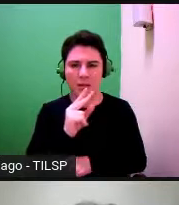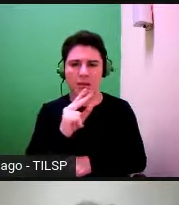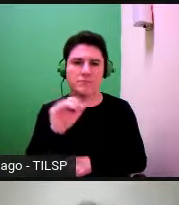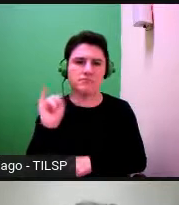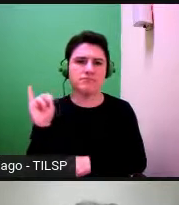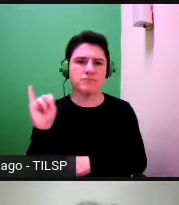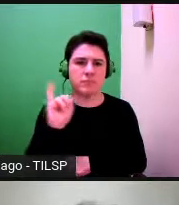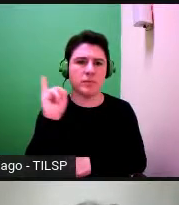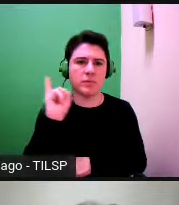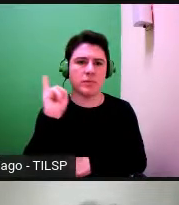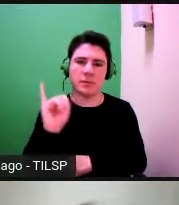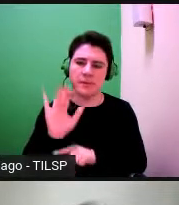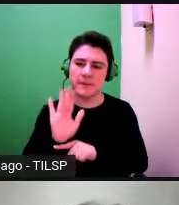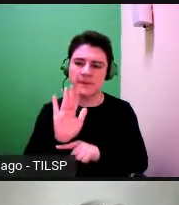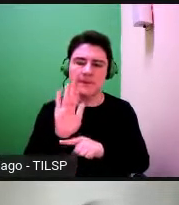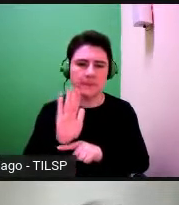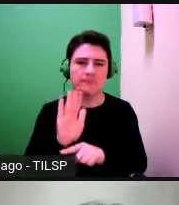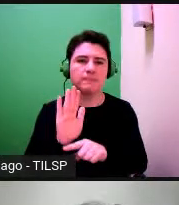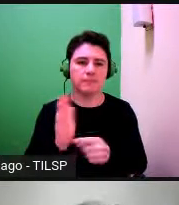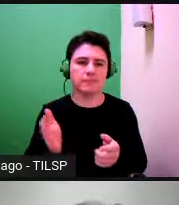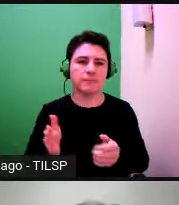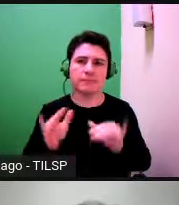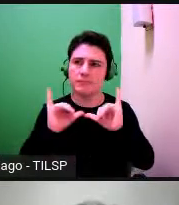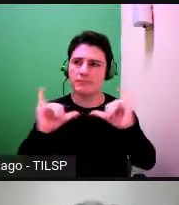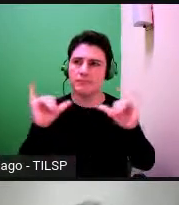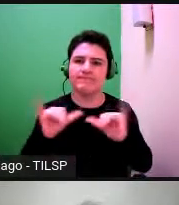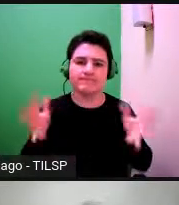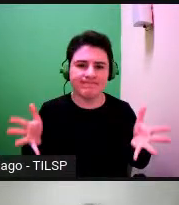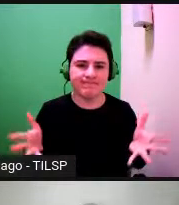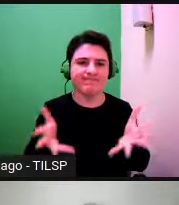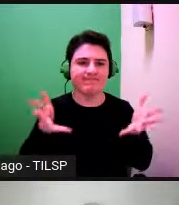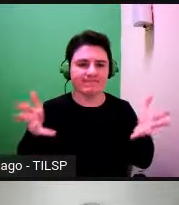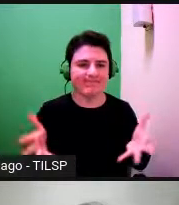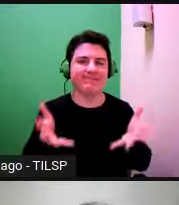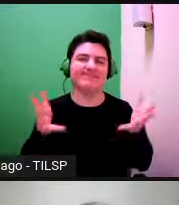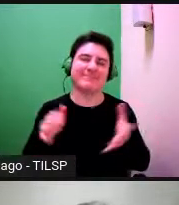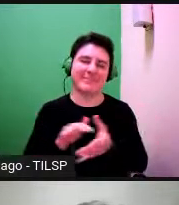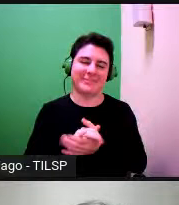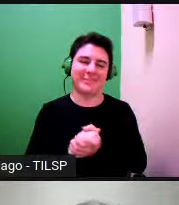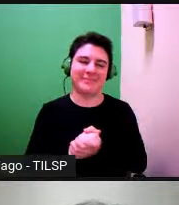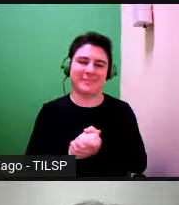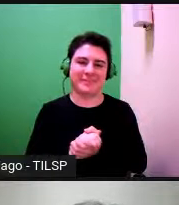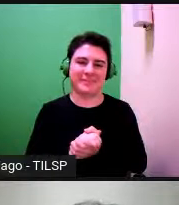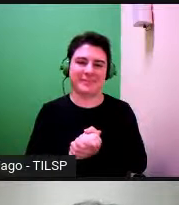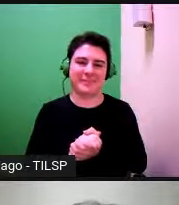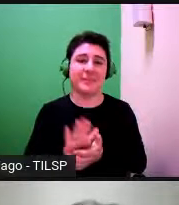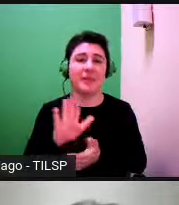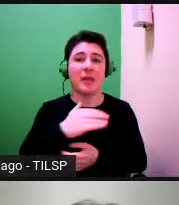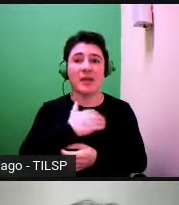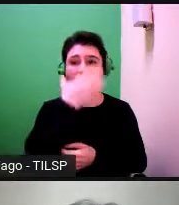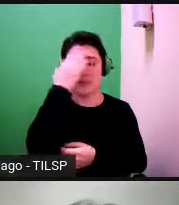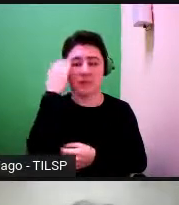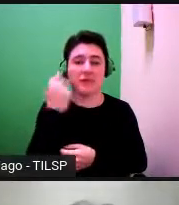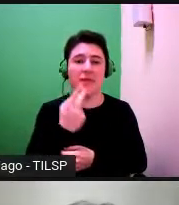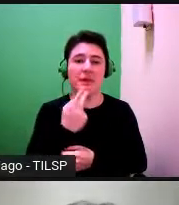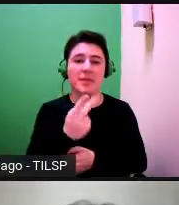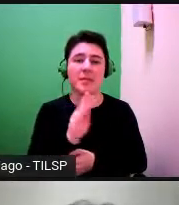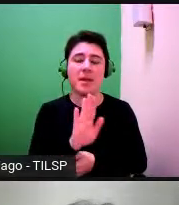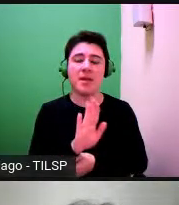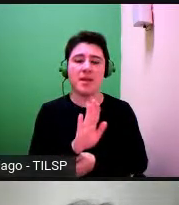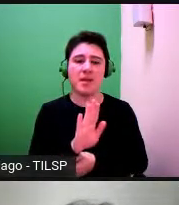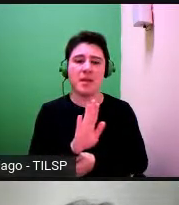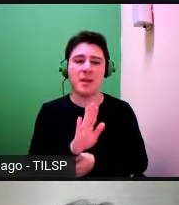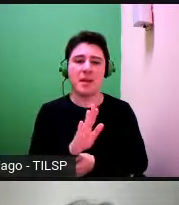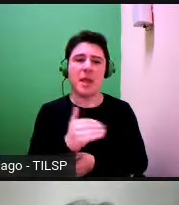reforçar e alimentar e difundir e estimular. Eu esqueci de dizer no início, mas eu